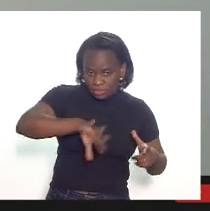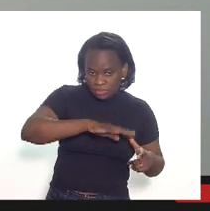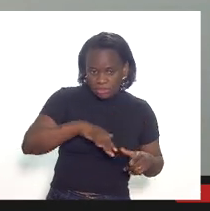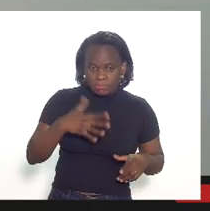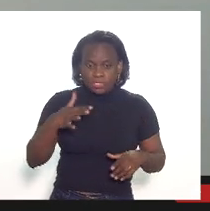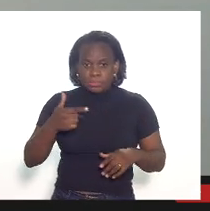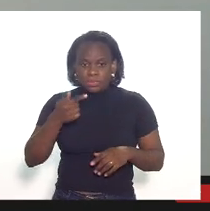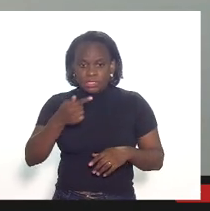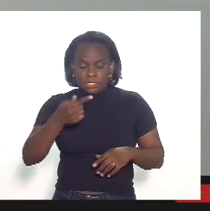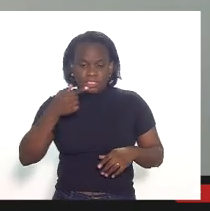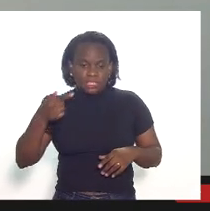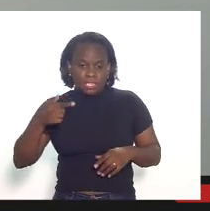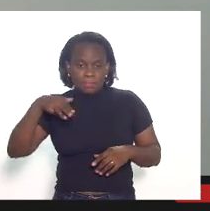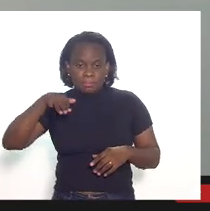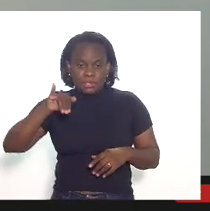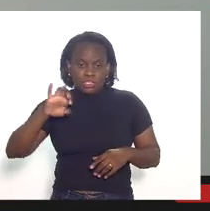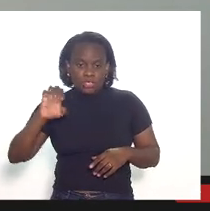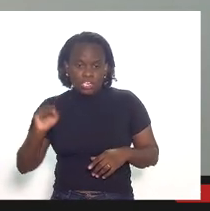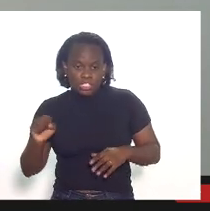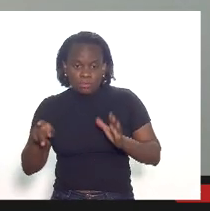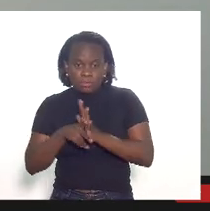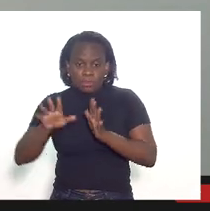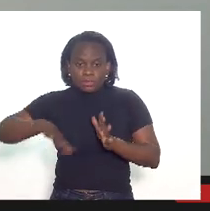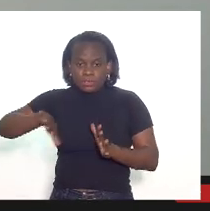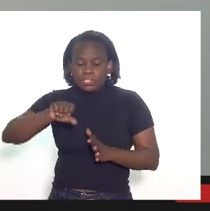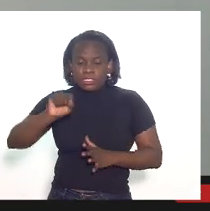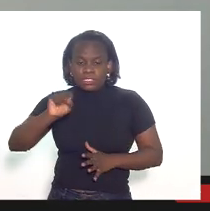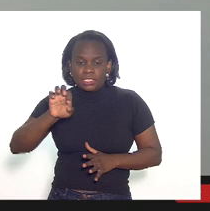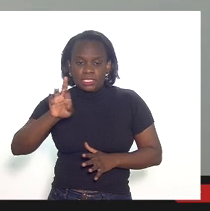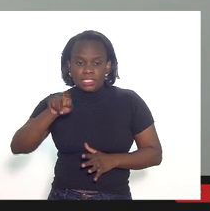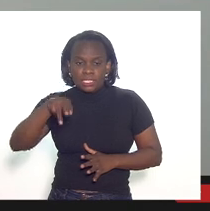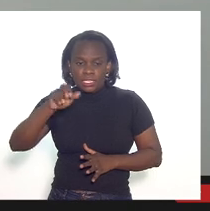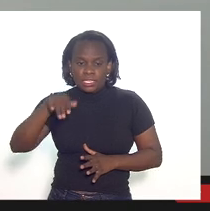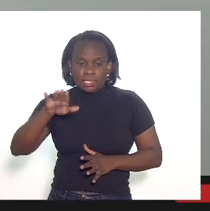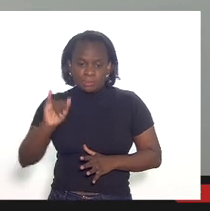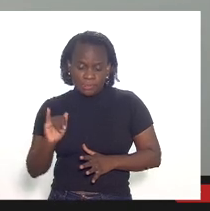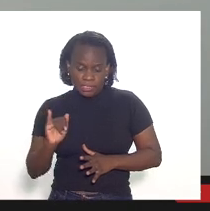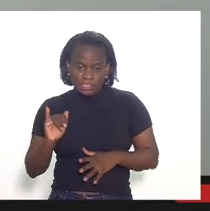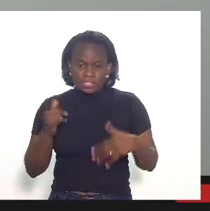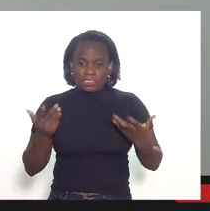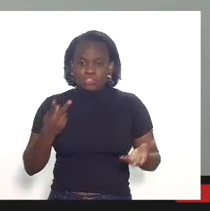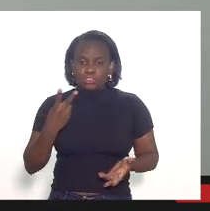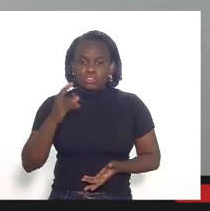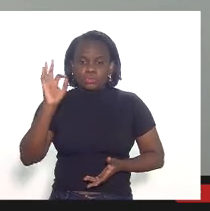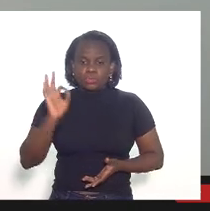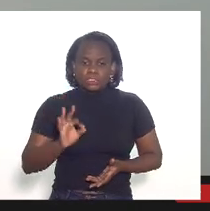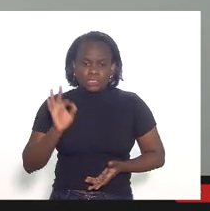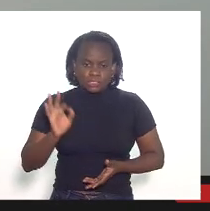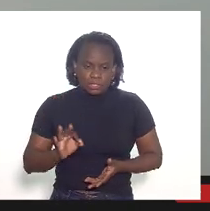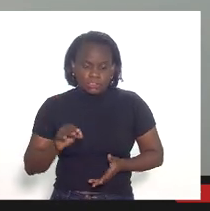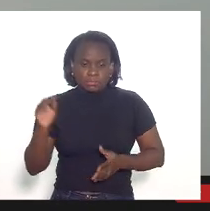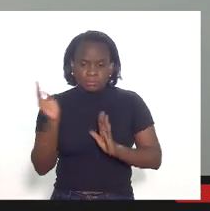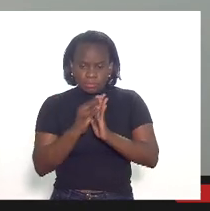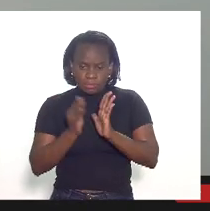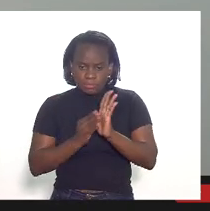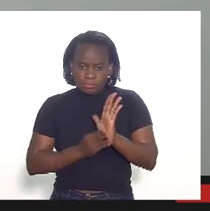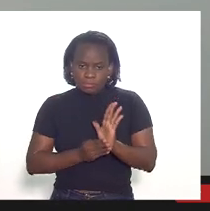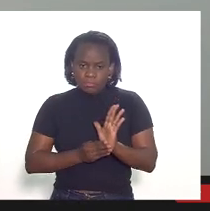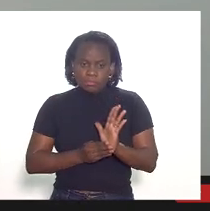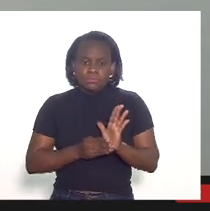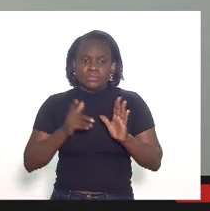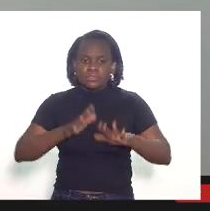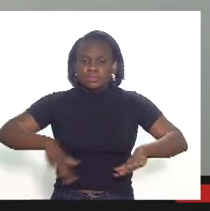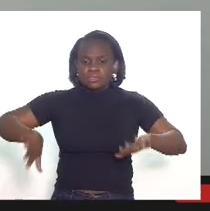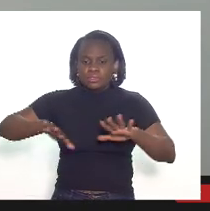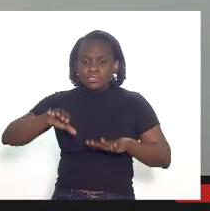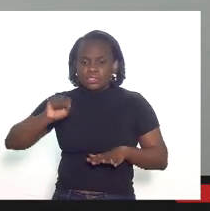77 milhões é do campo de Sernambi ou seja 2% das deduções que foram lançadas são do